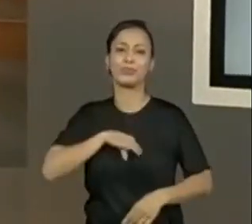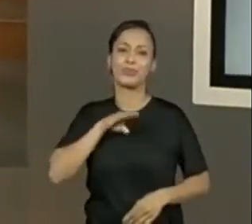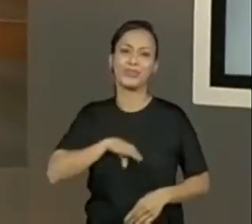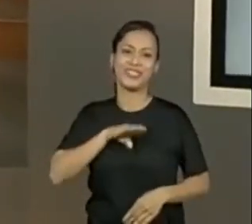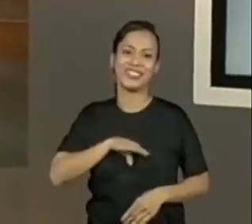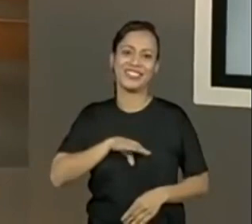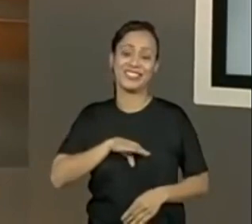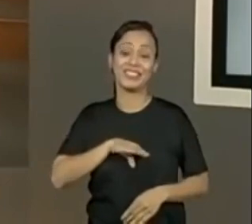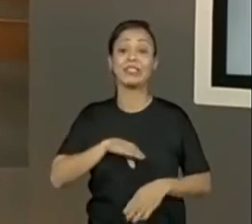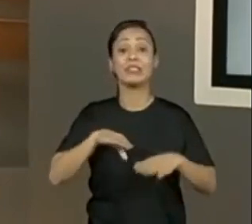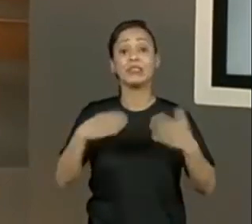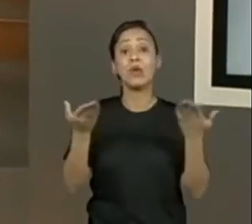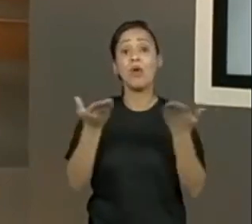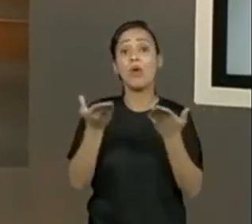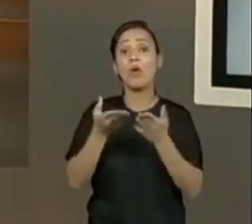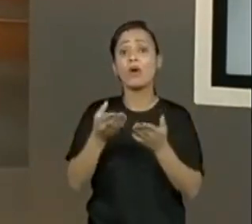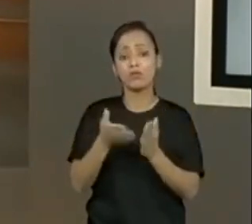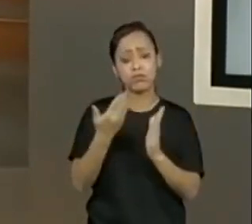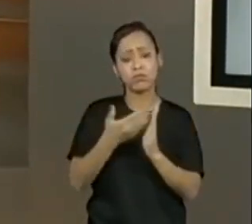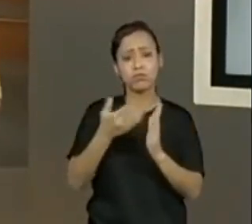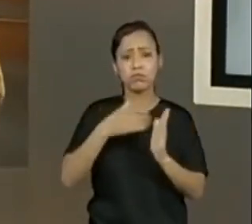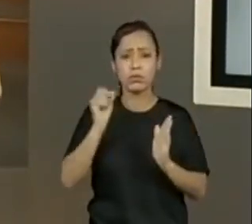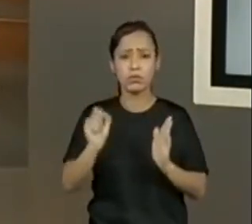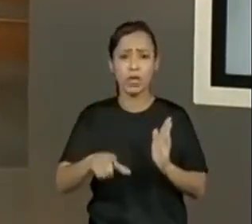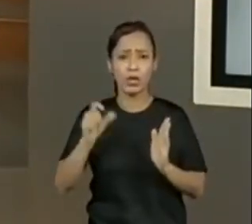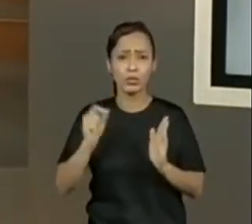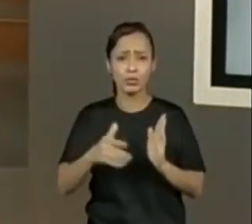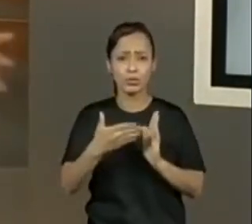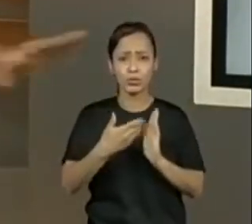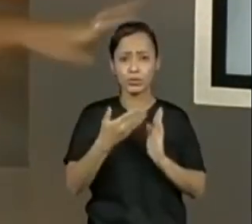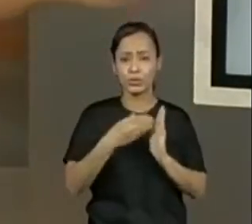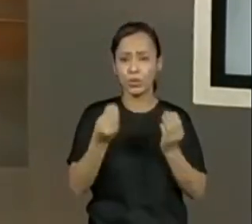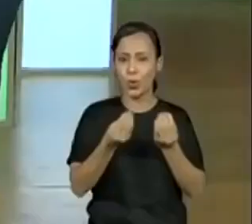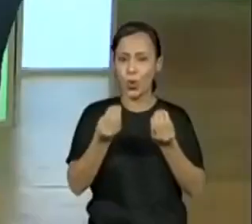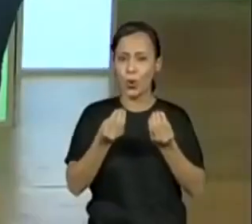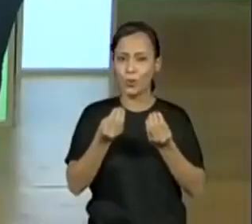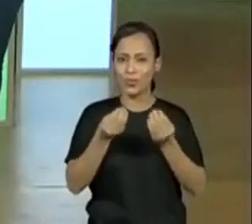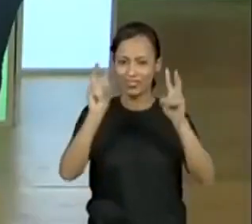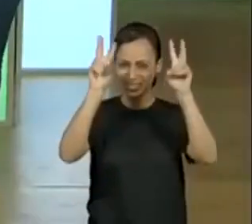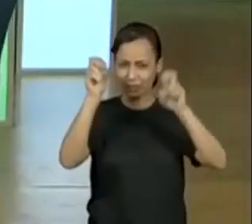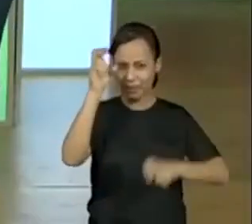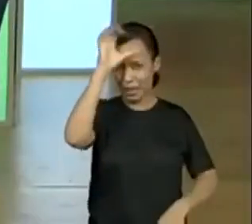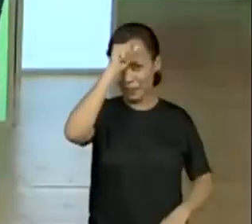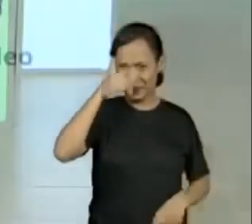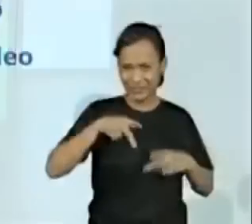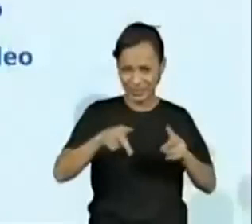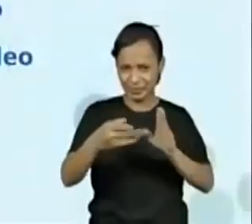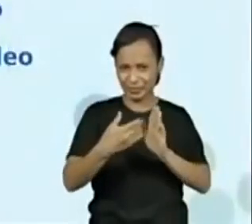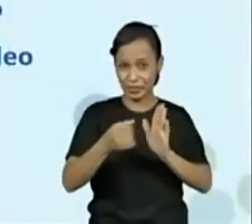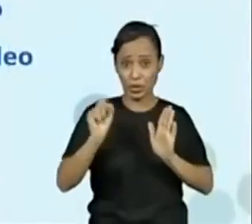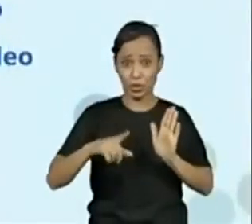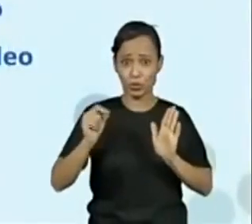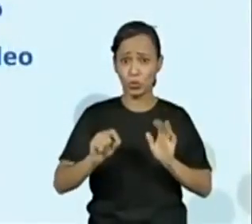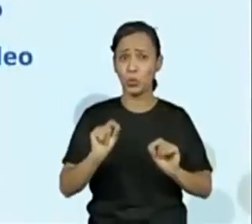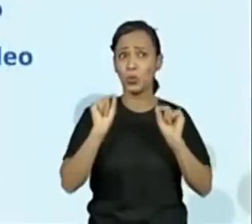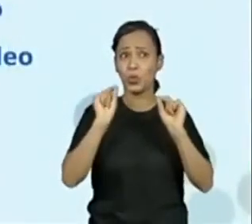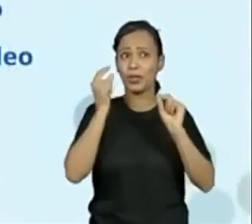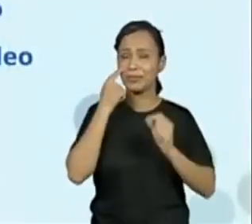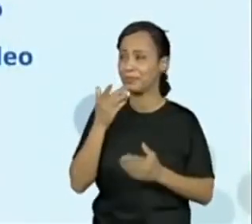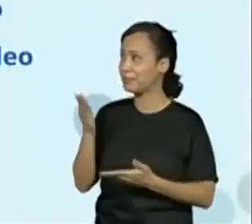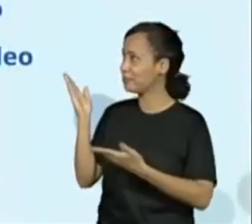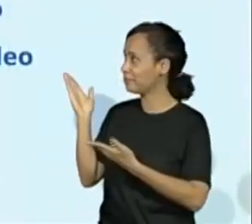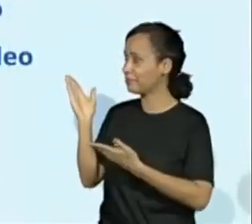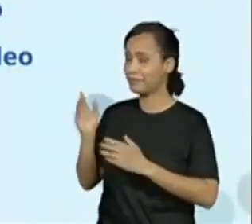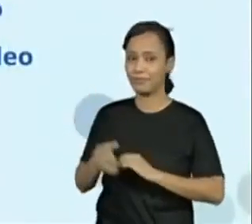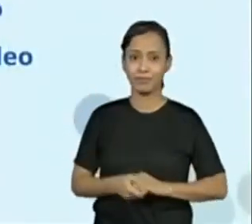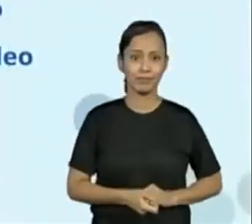volume 3, sequência 2. Hoje é a aula 3, então vamos dar uma olhada sobre o que diz. Então, continuamos aí